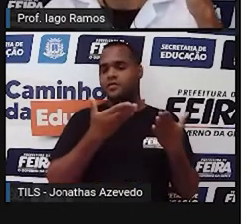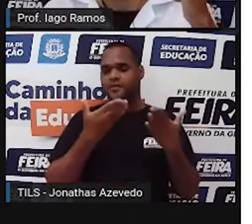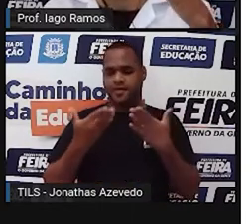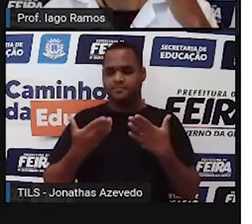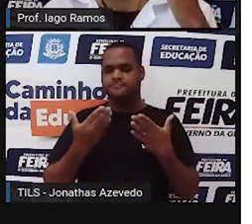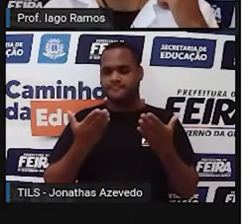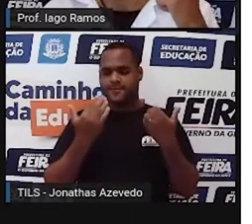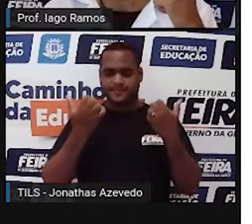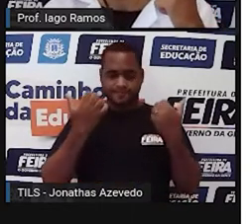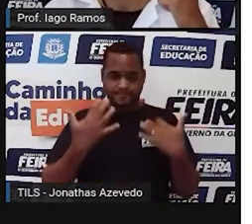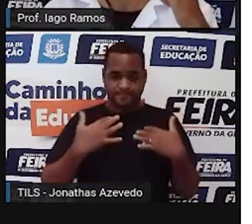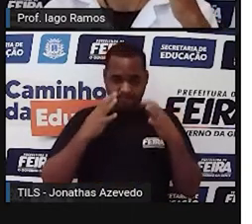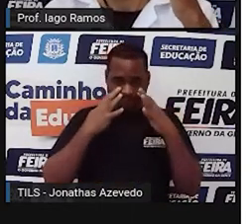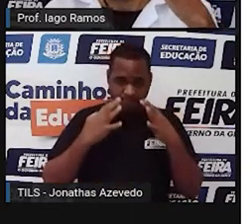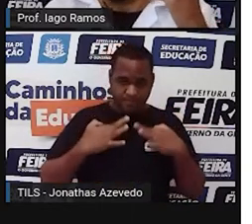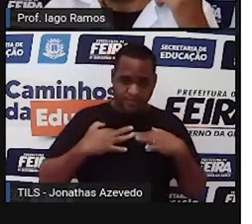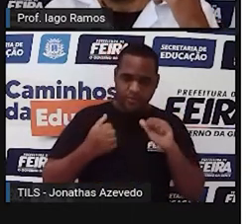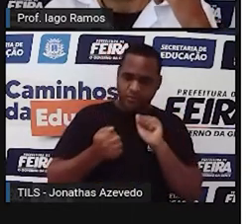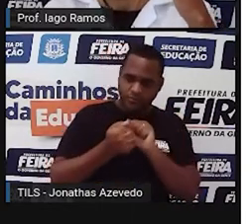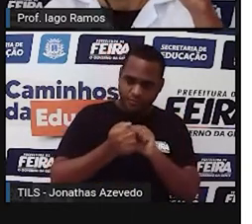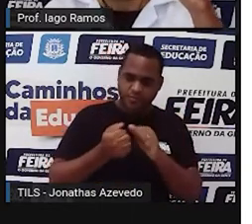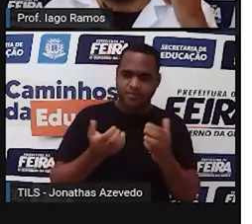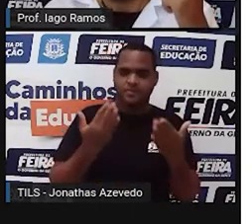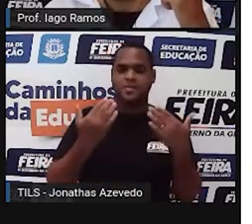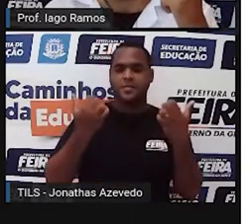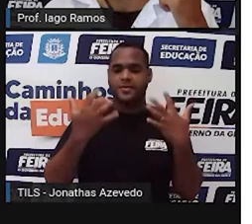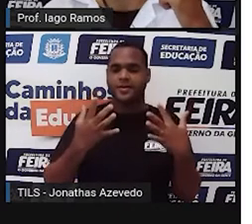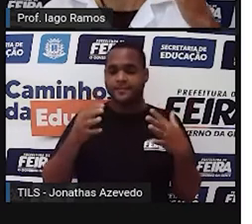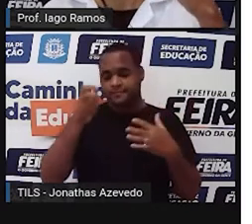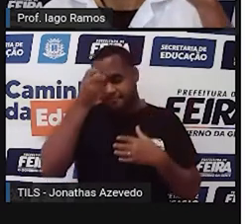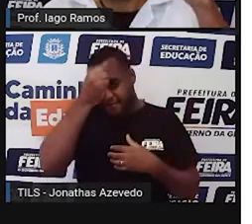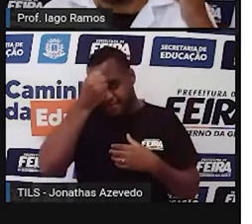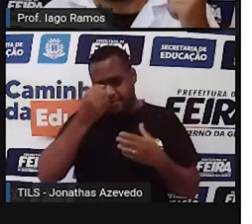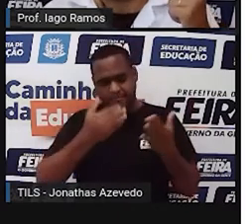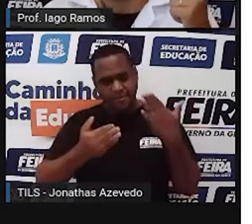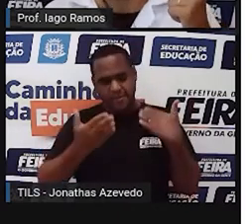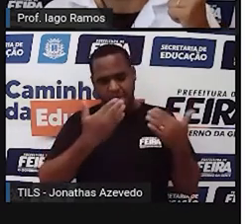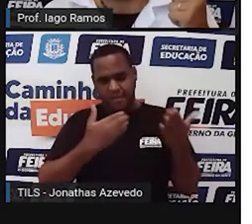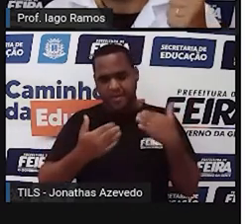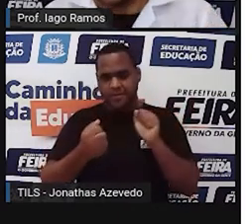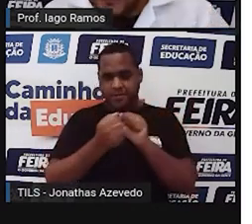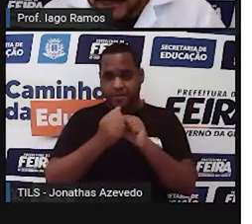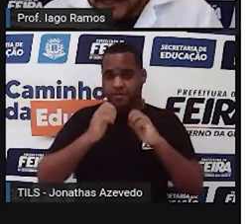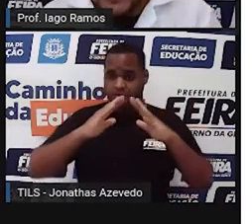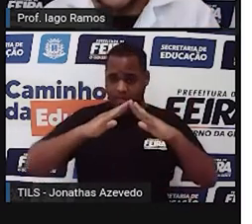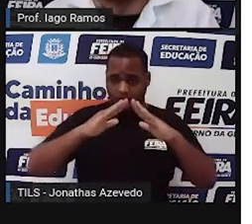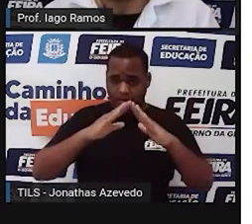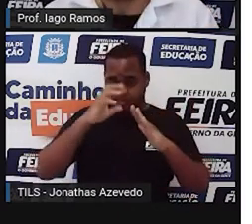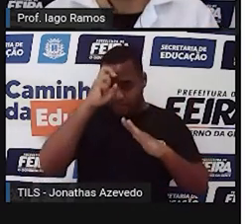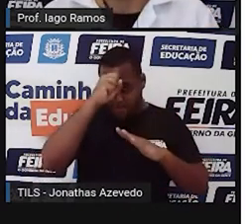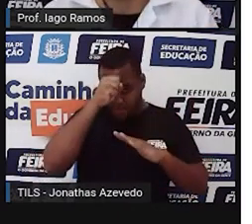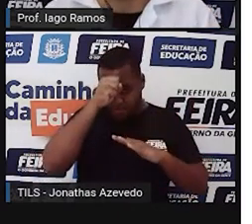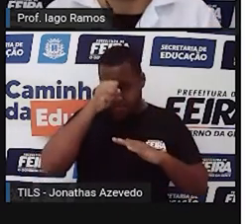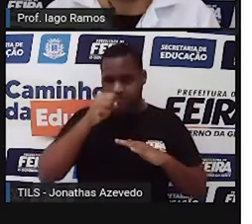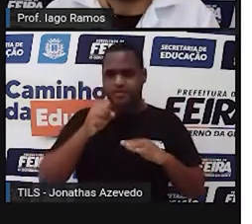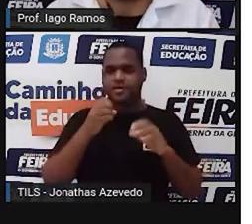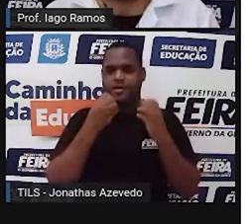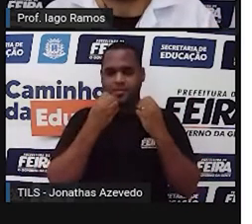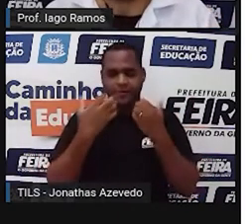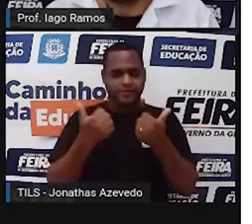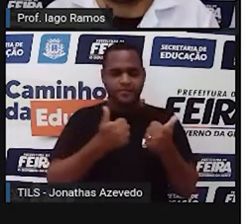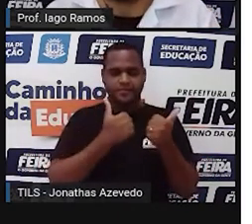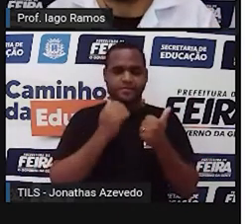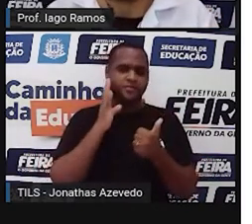comigo, vem aqui conosco, vamos lá, estamos aprendendo, estamos aprendendo em casa, certo? E está sendo bem